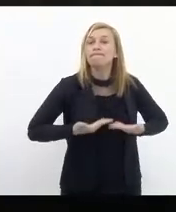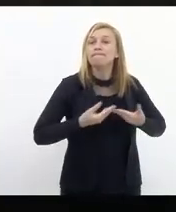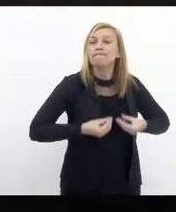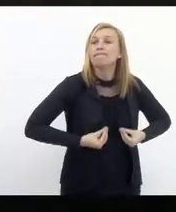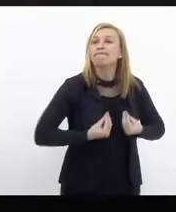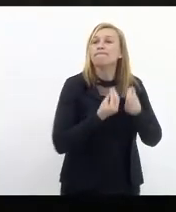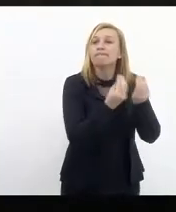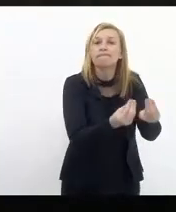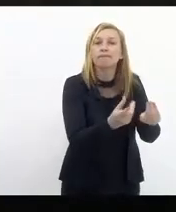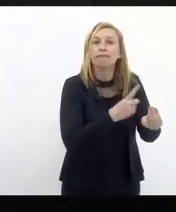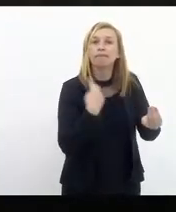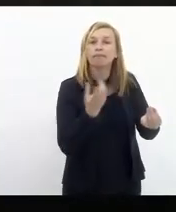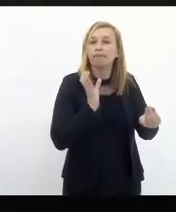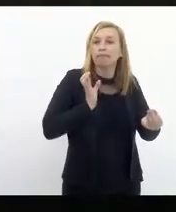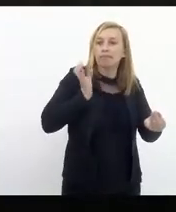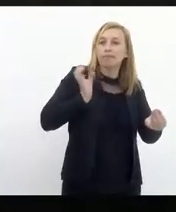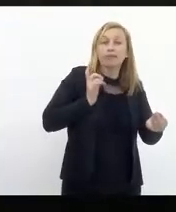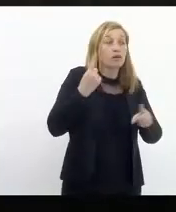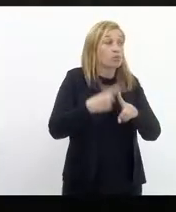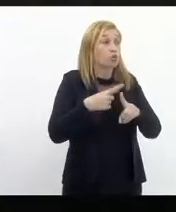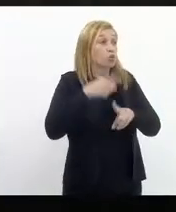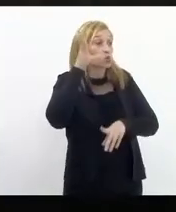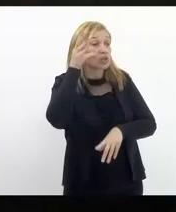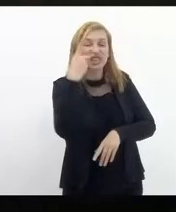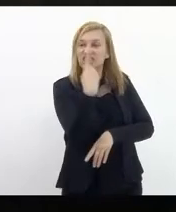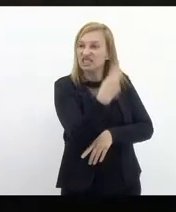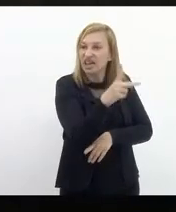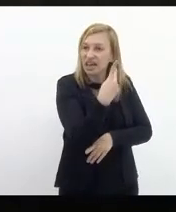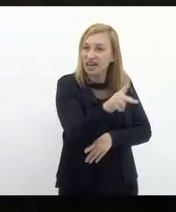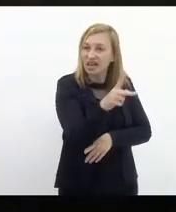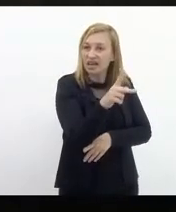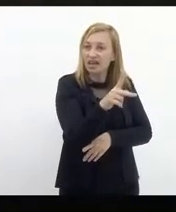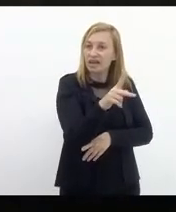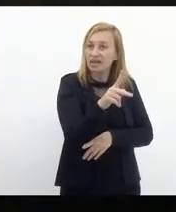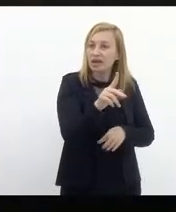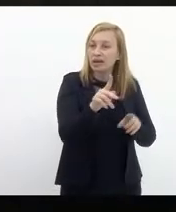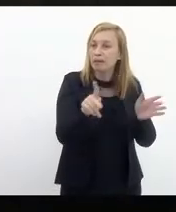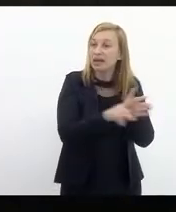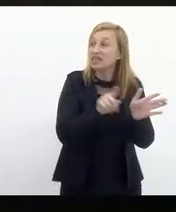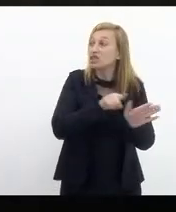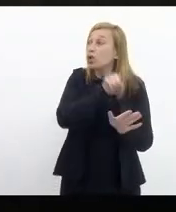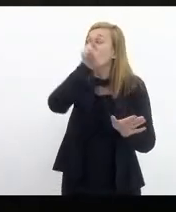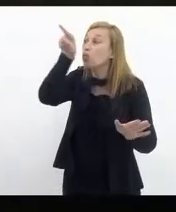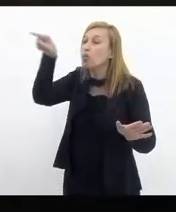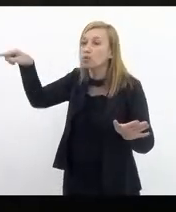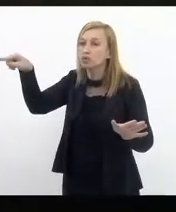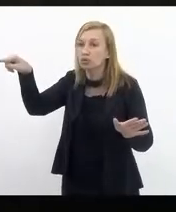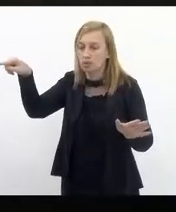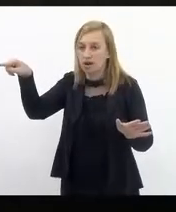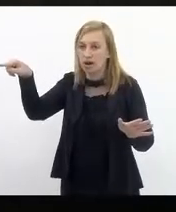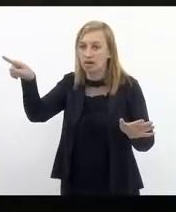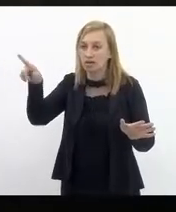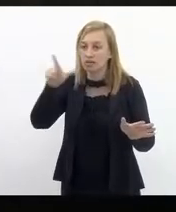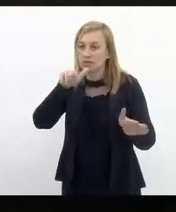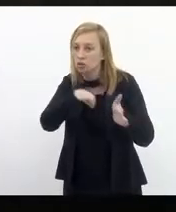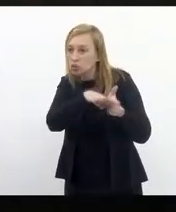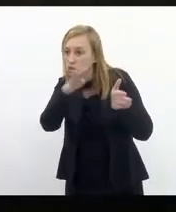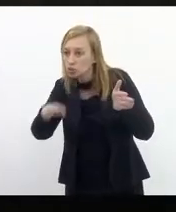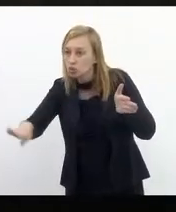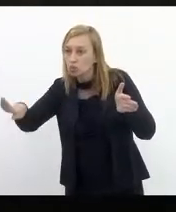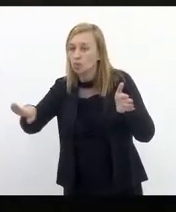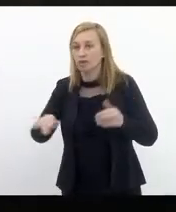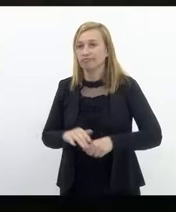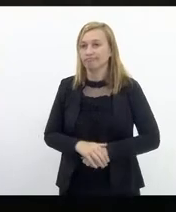riquezas porque os interesses deles é lá do outro lado do oceano é